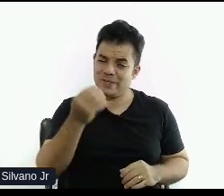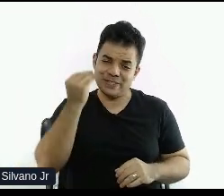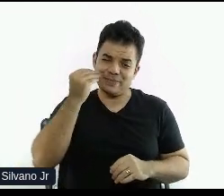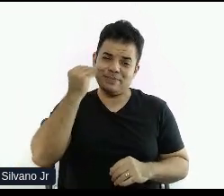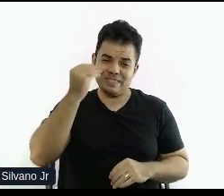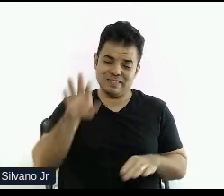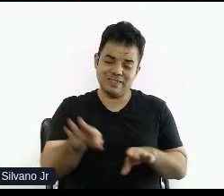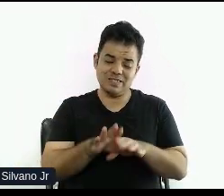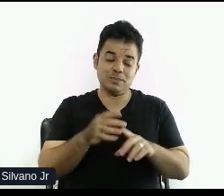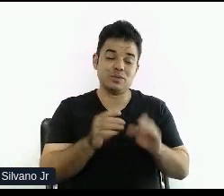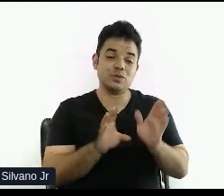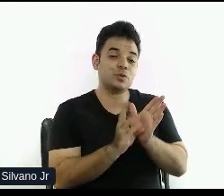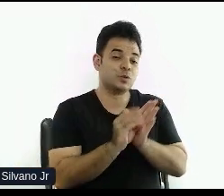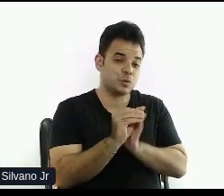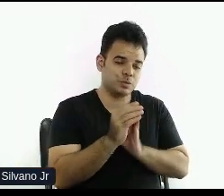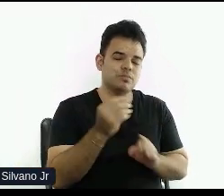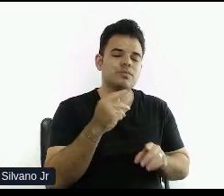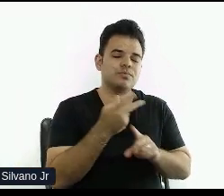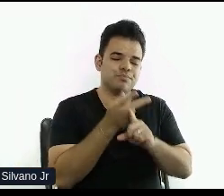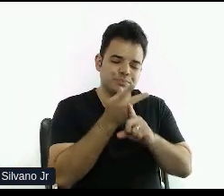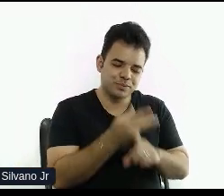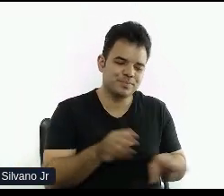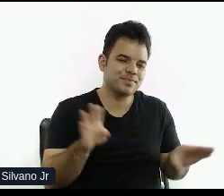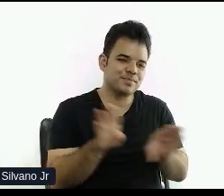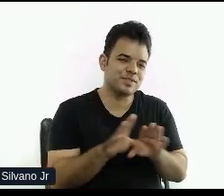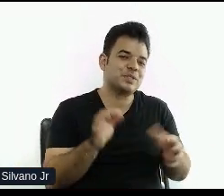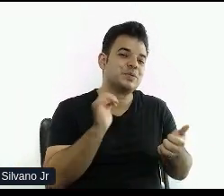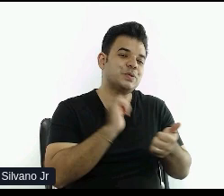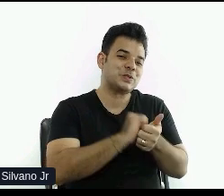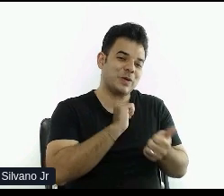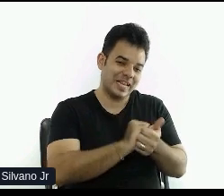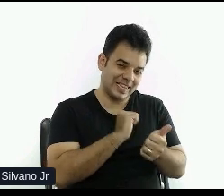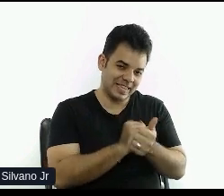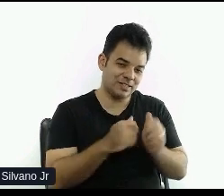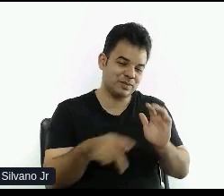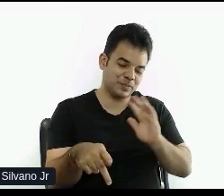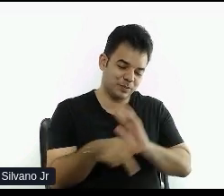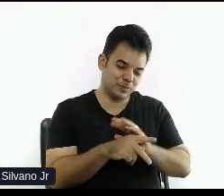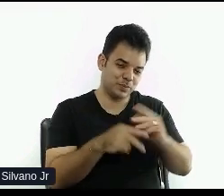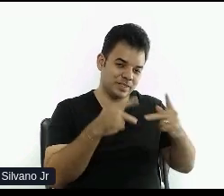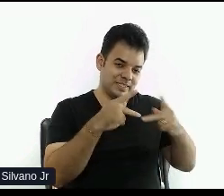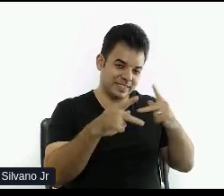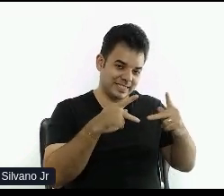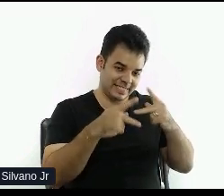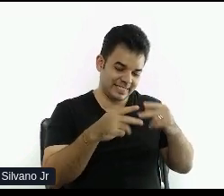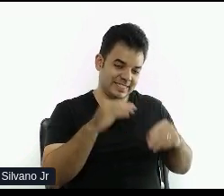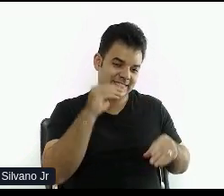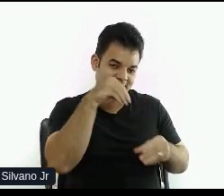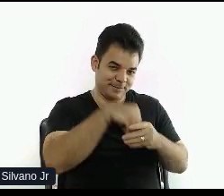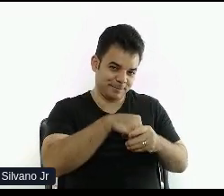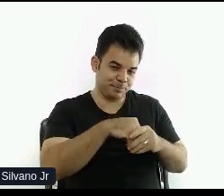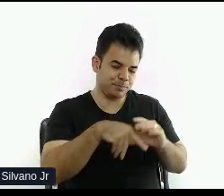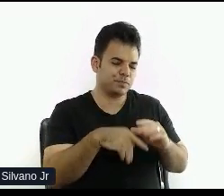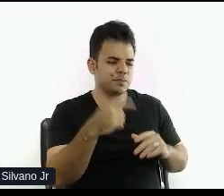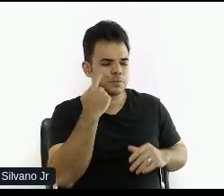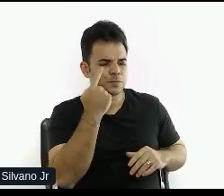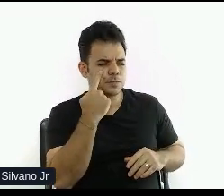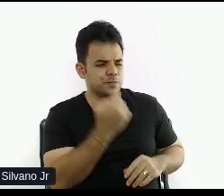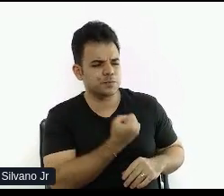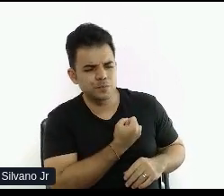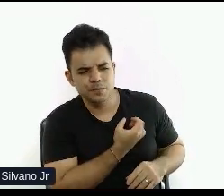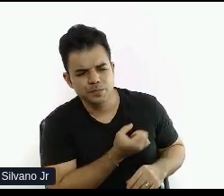busca também usam um critério, que é a qualidade de backlinks para classificar os sites. Então, na hora de